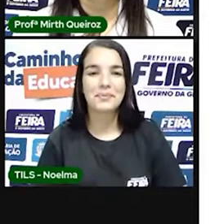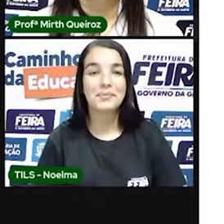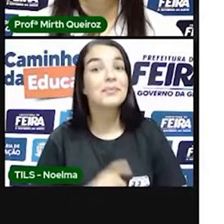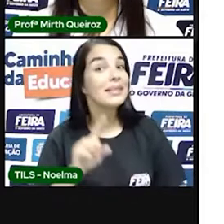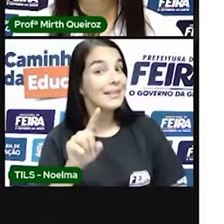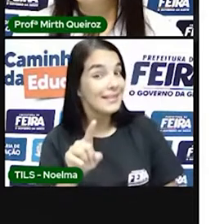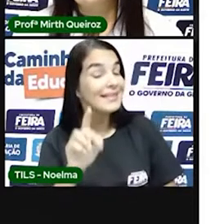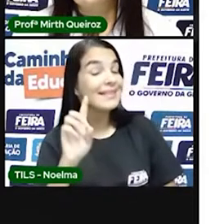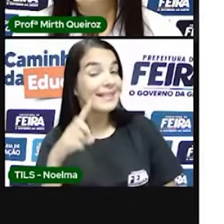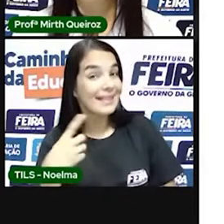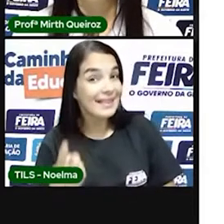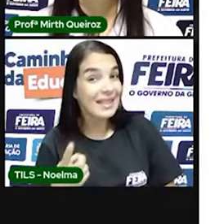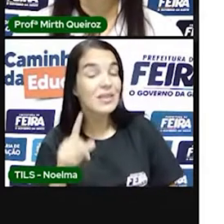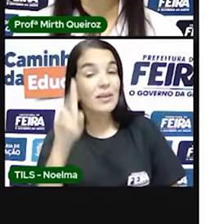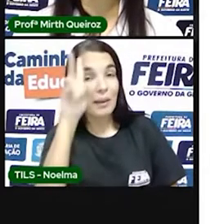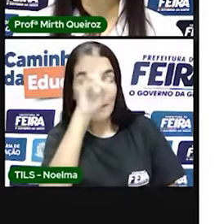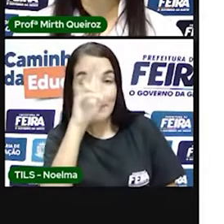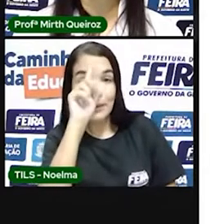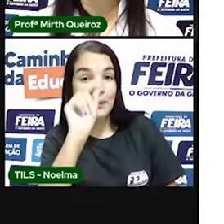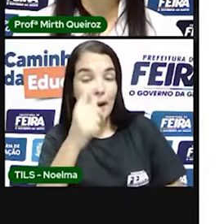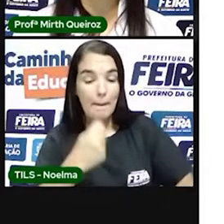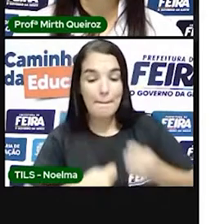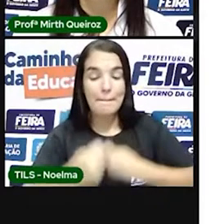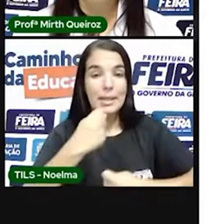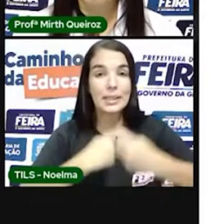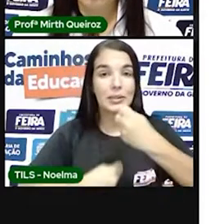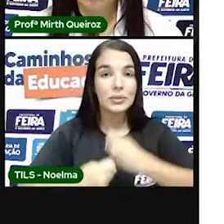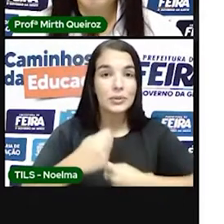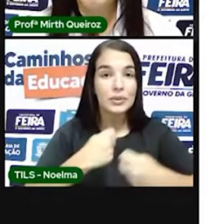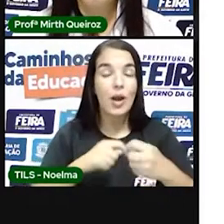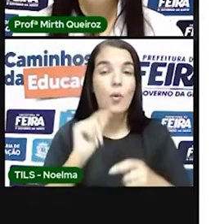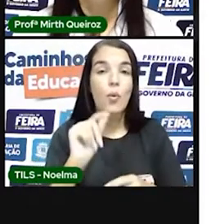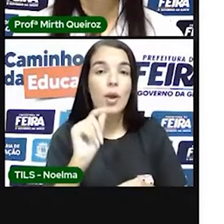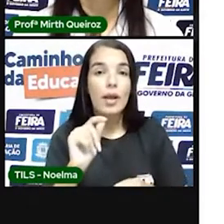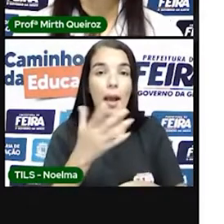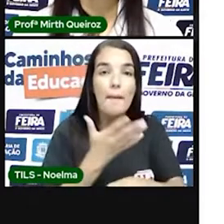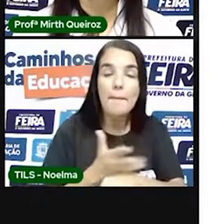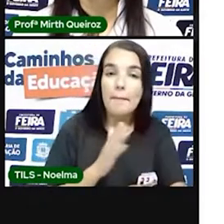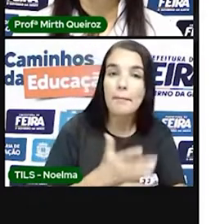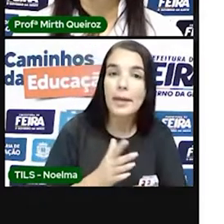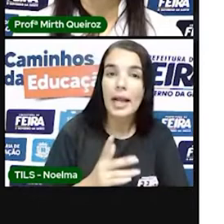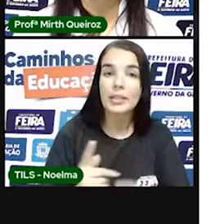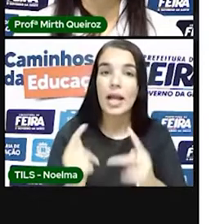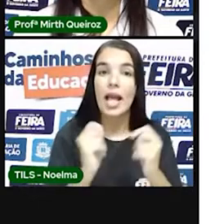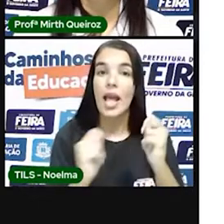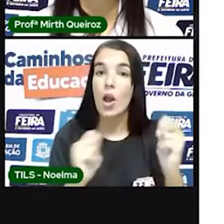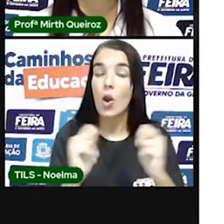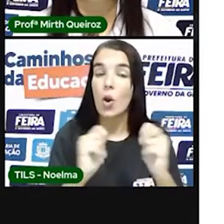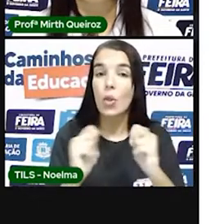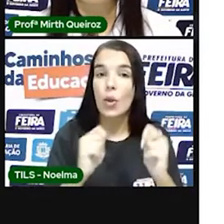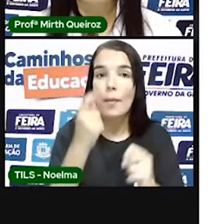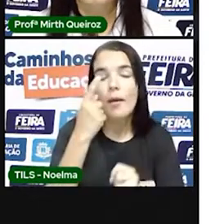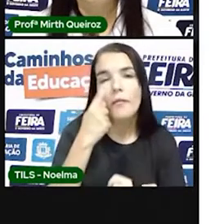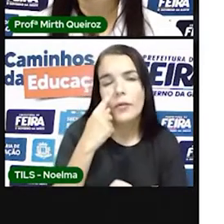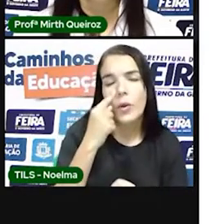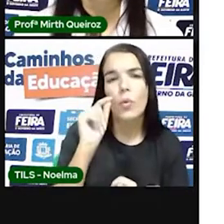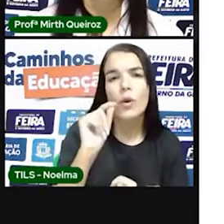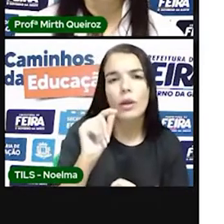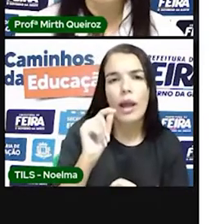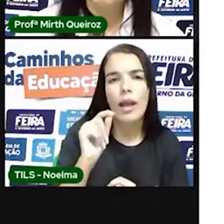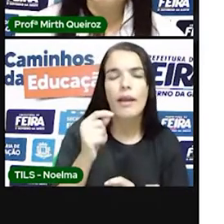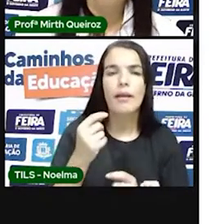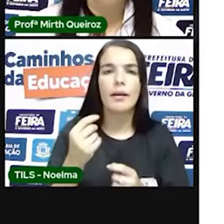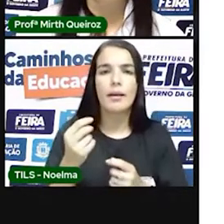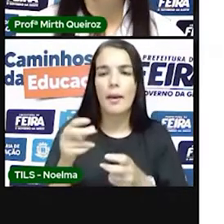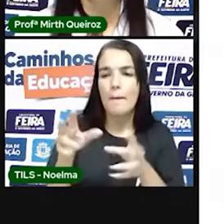mercantilismo é um tipo de prática econômica, onde eles viram na exploração de metais como